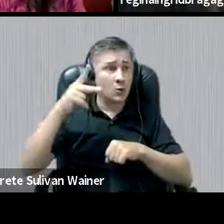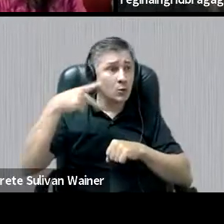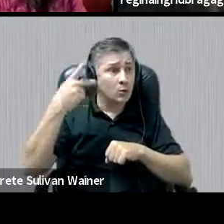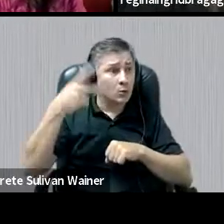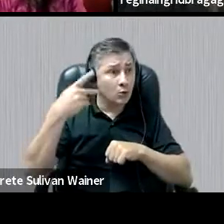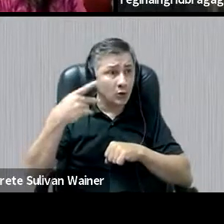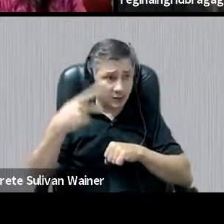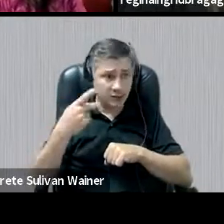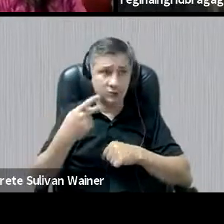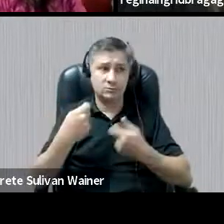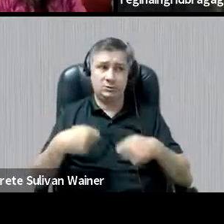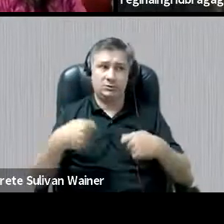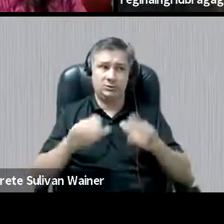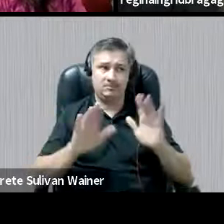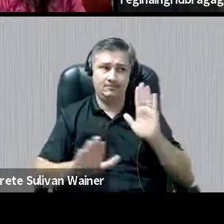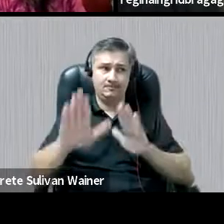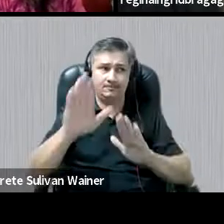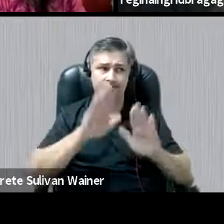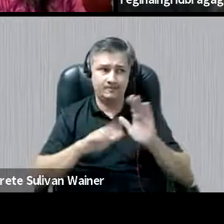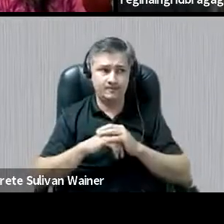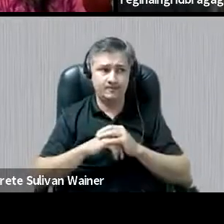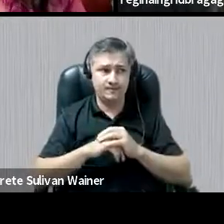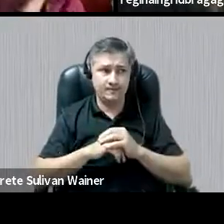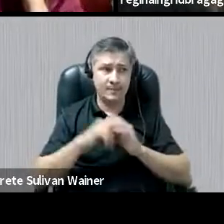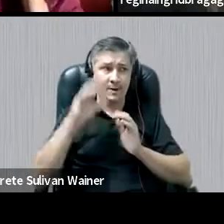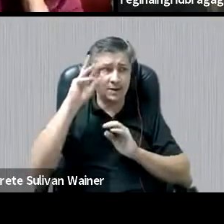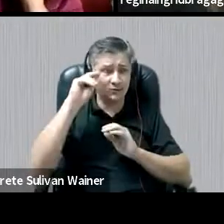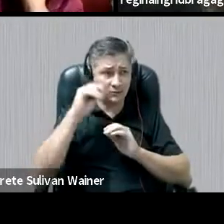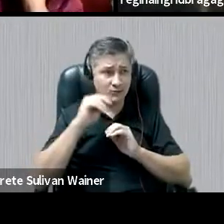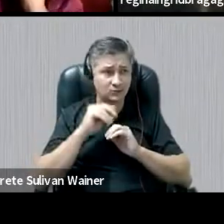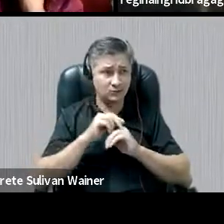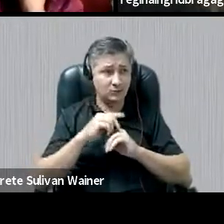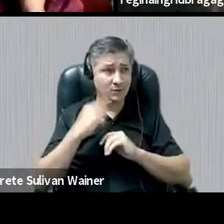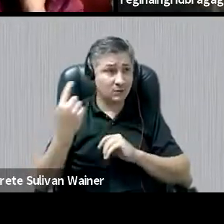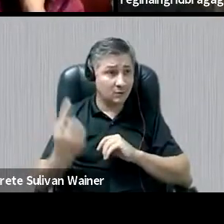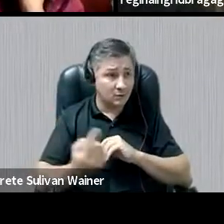meu ponto de vista, né? Eu acho, né?